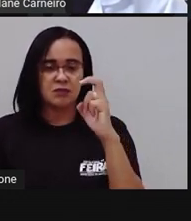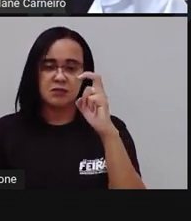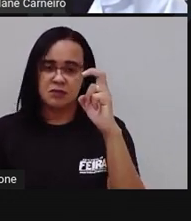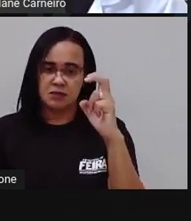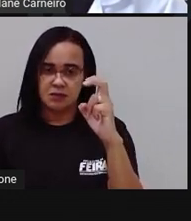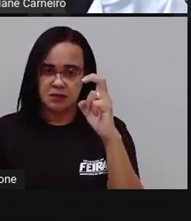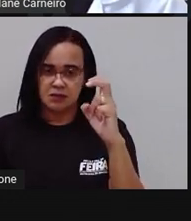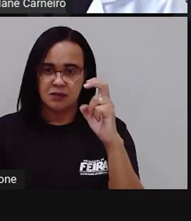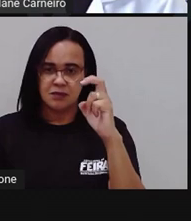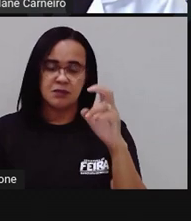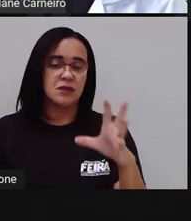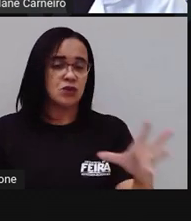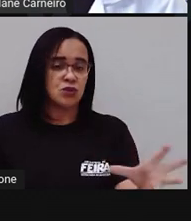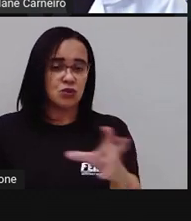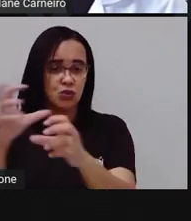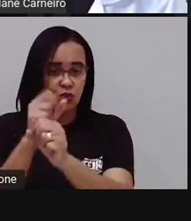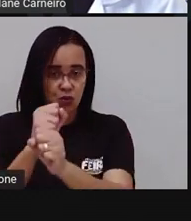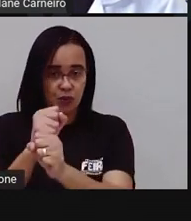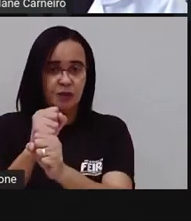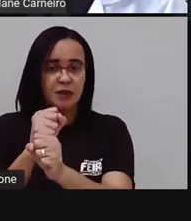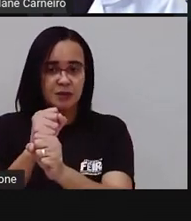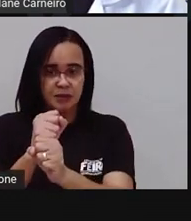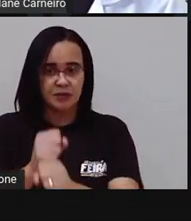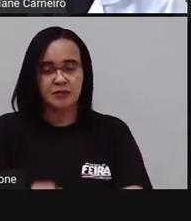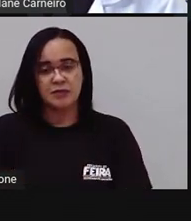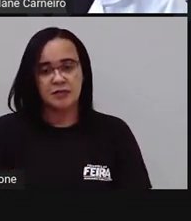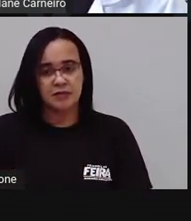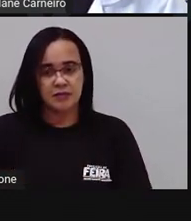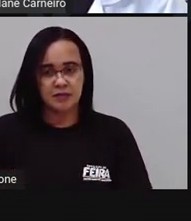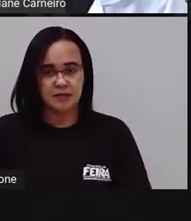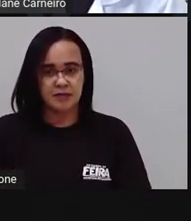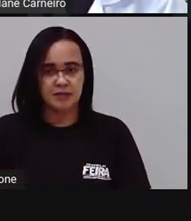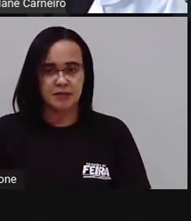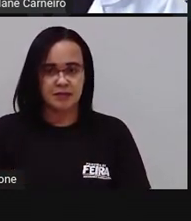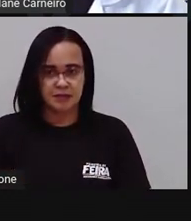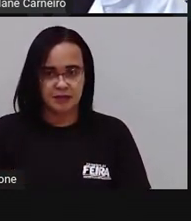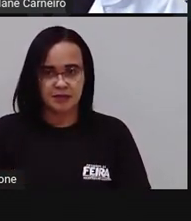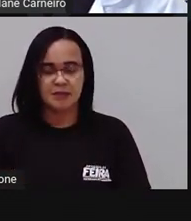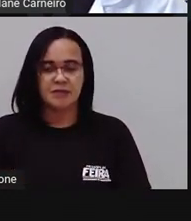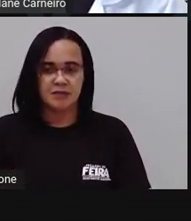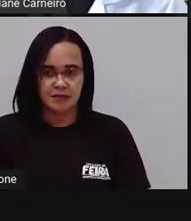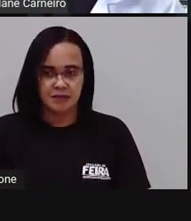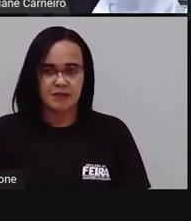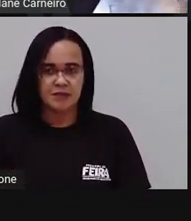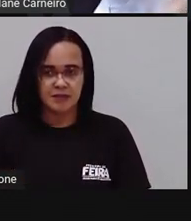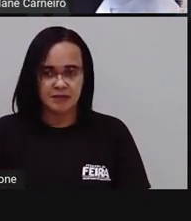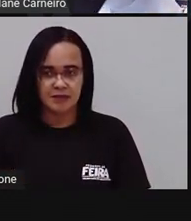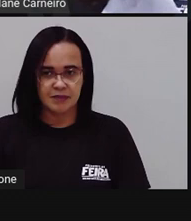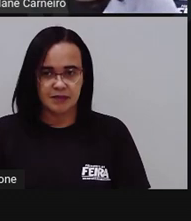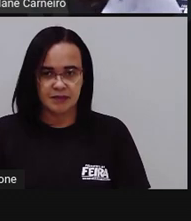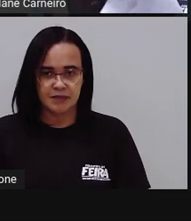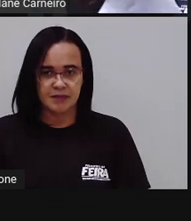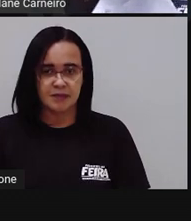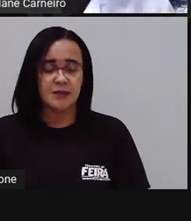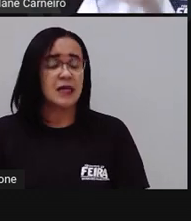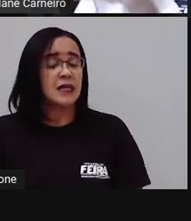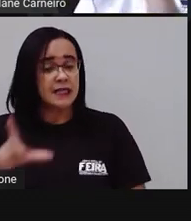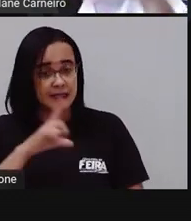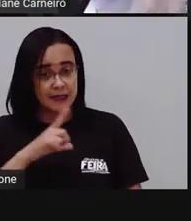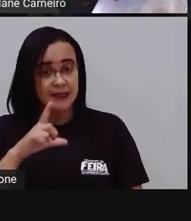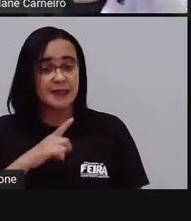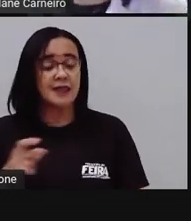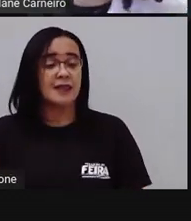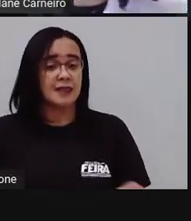quatro, cinco. Dessa forma aqui, a Pró conseguiu os cinco litros. Existe outra forma da gente